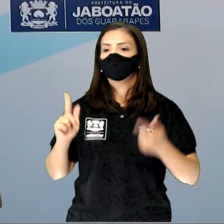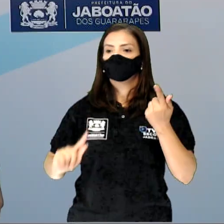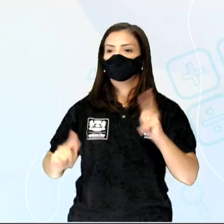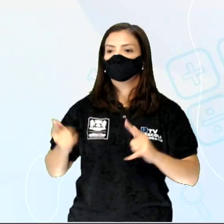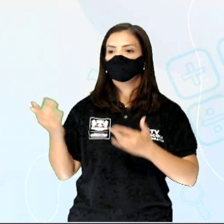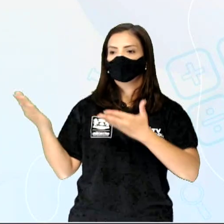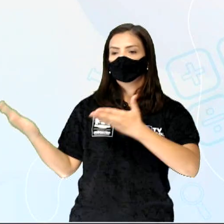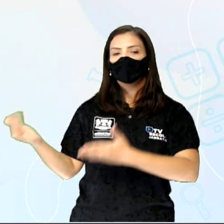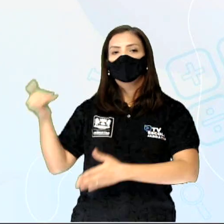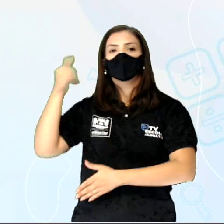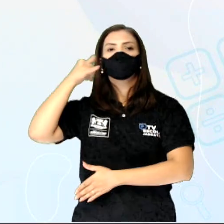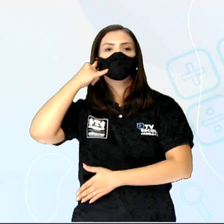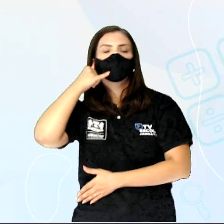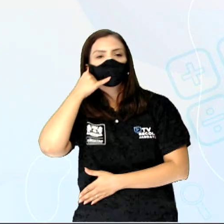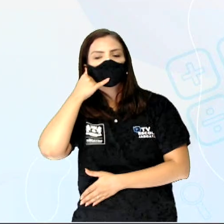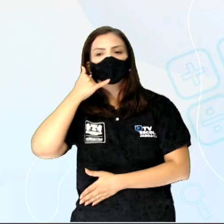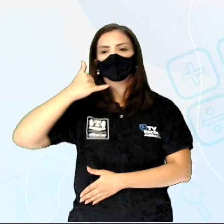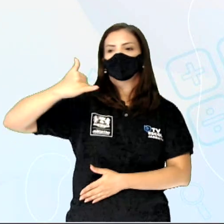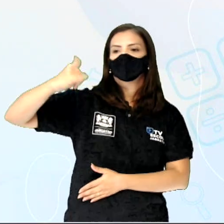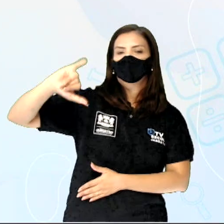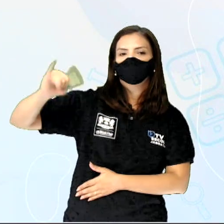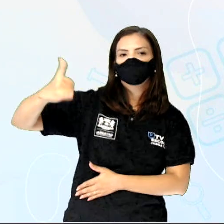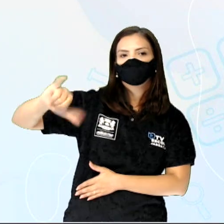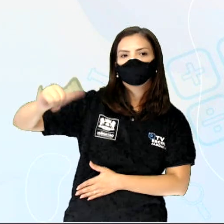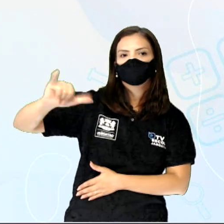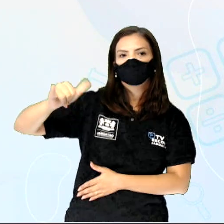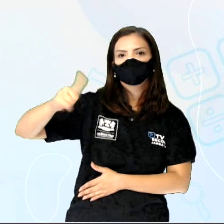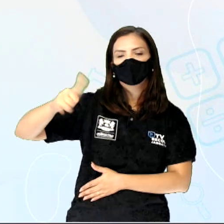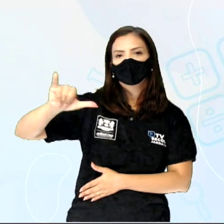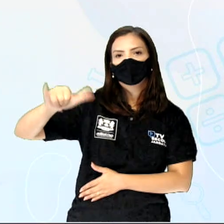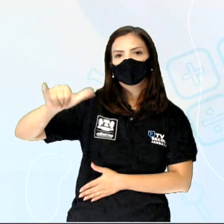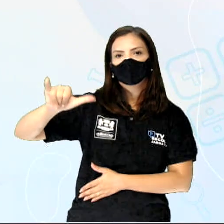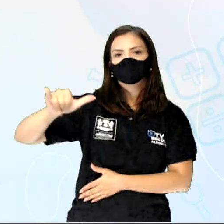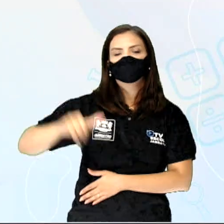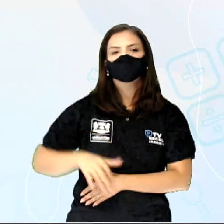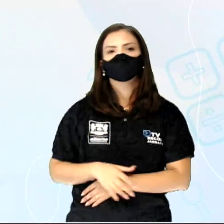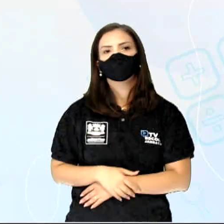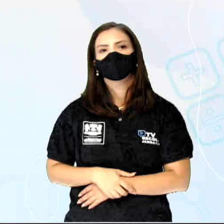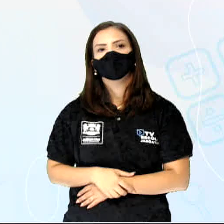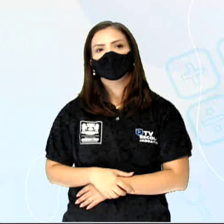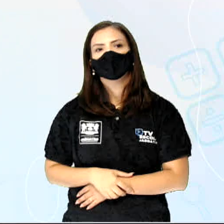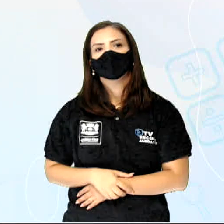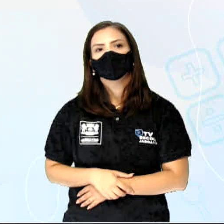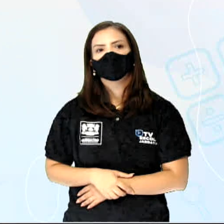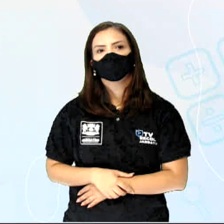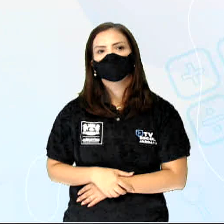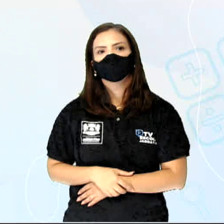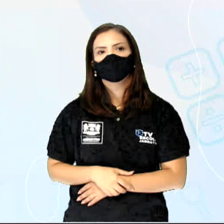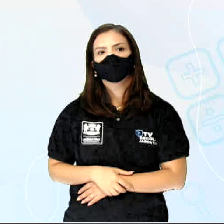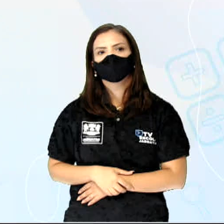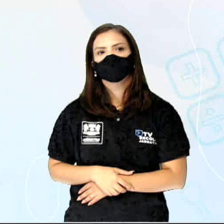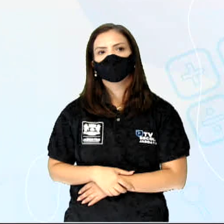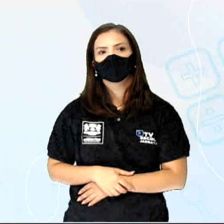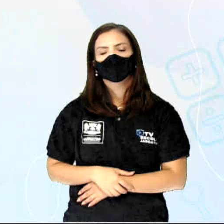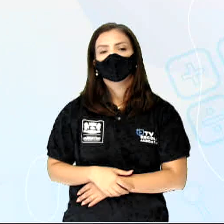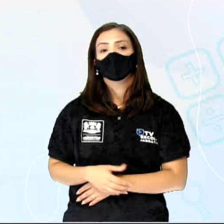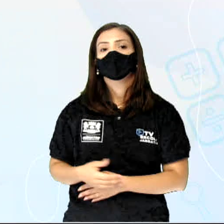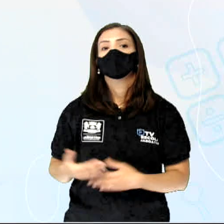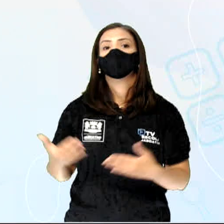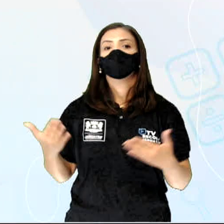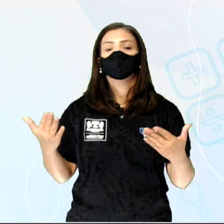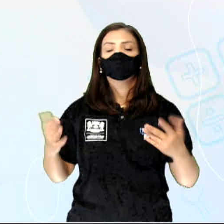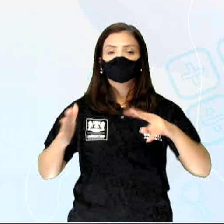é o Hang Lose. He hei! Esse Hang Lose, minha gente, que a gente chama de Hang Lose, é o ok.